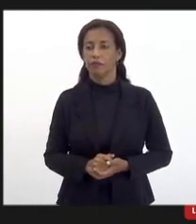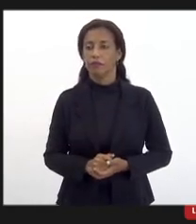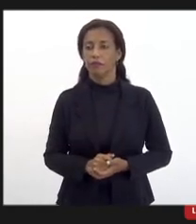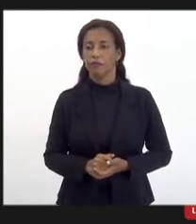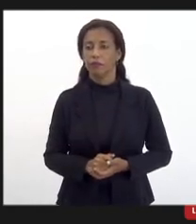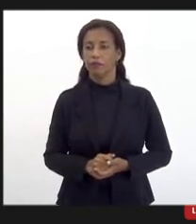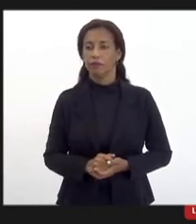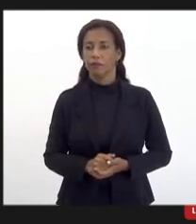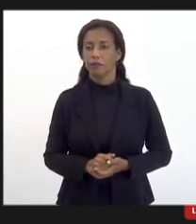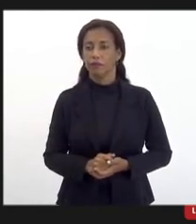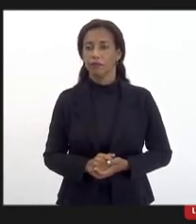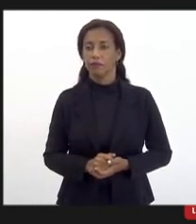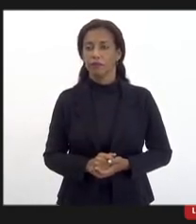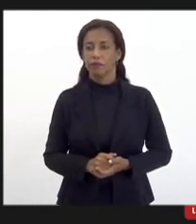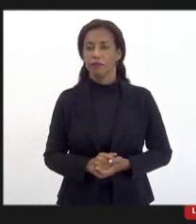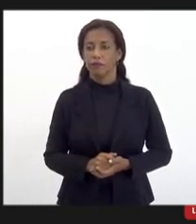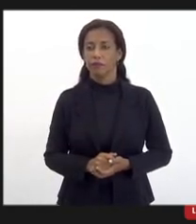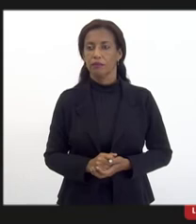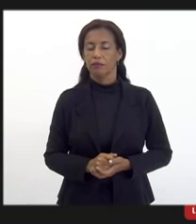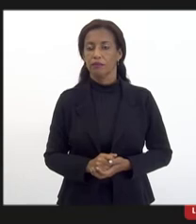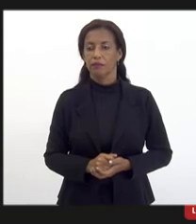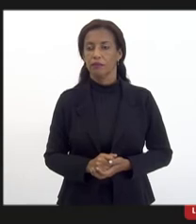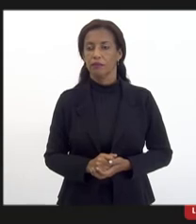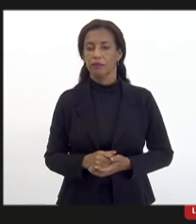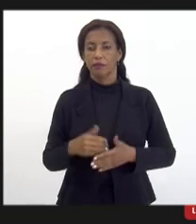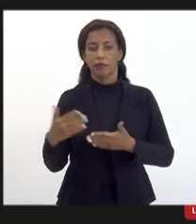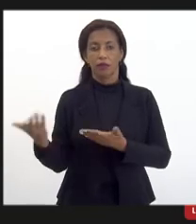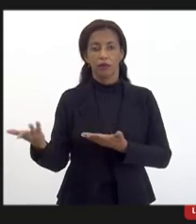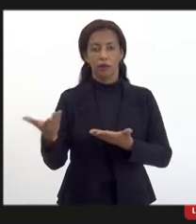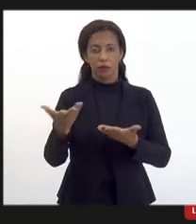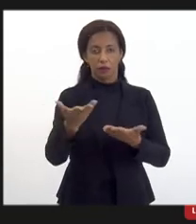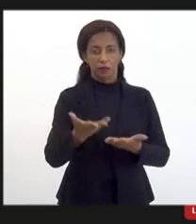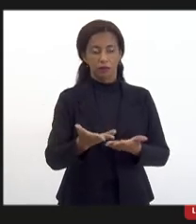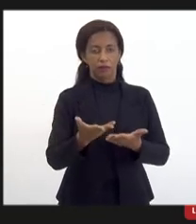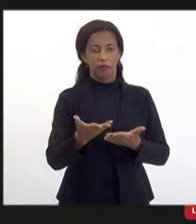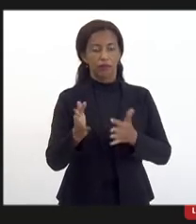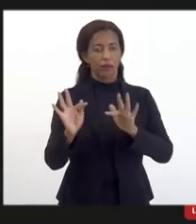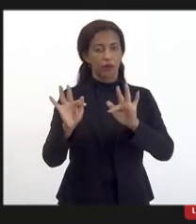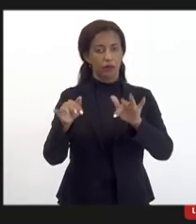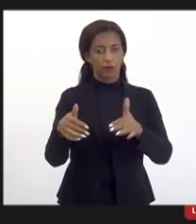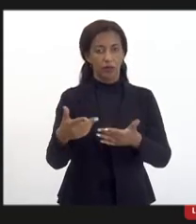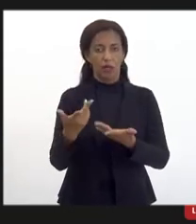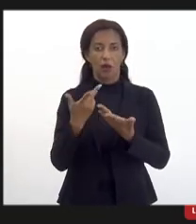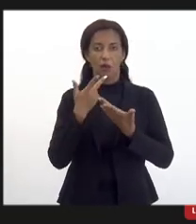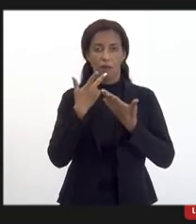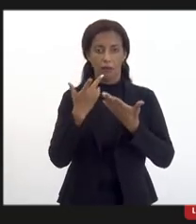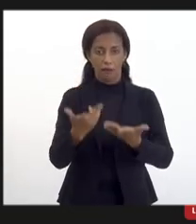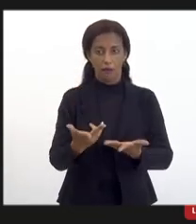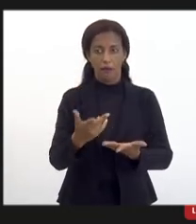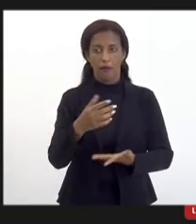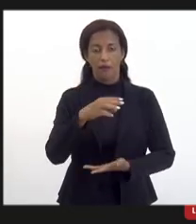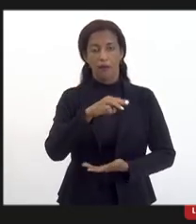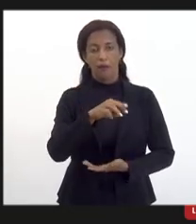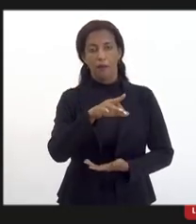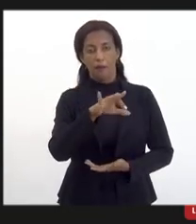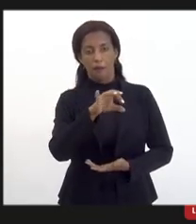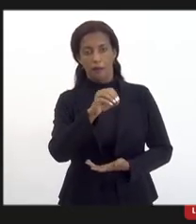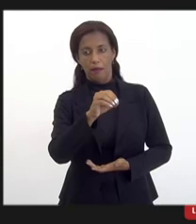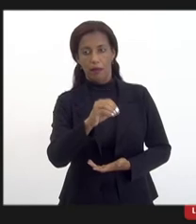então aí com a palavra para considerações finais o Márcio Ferrari